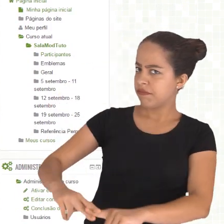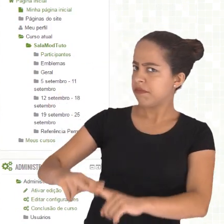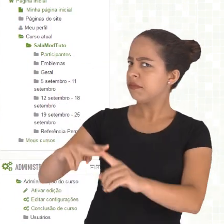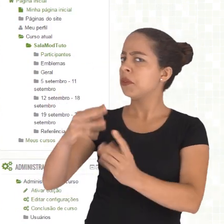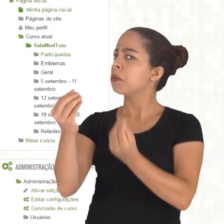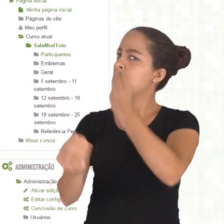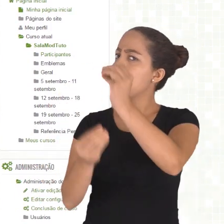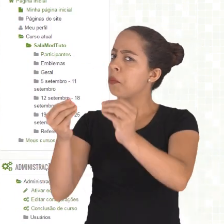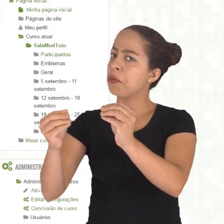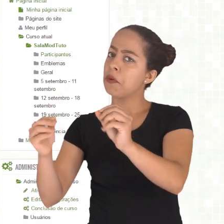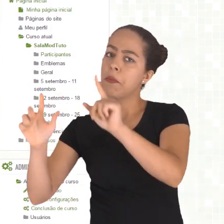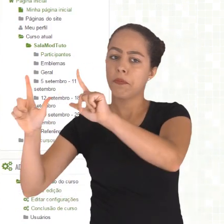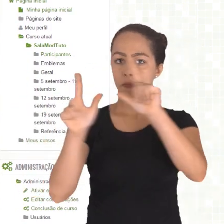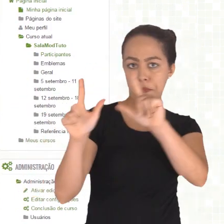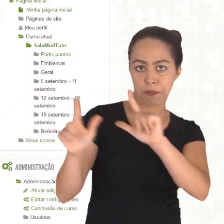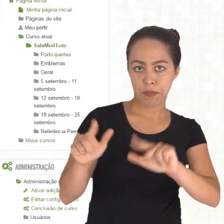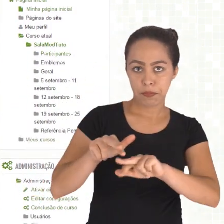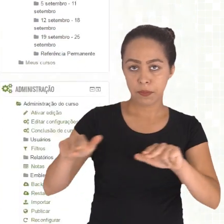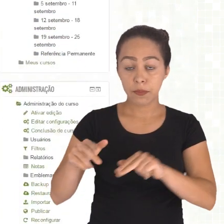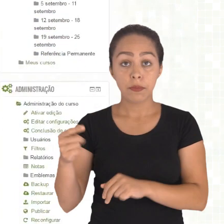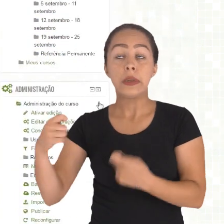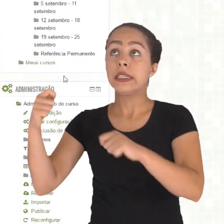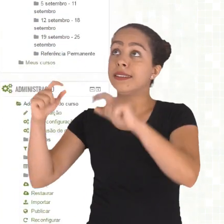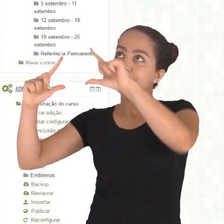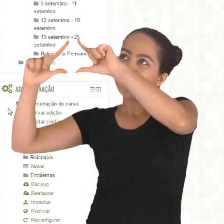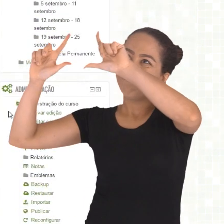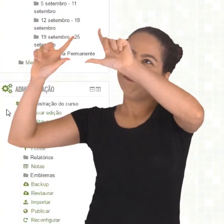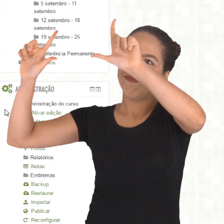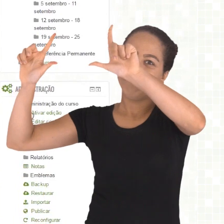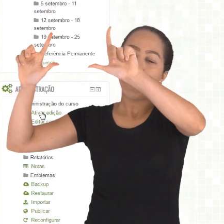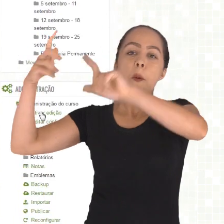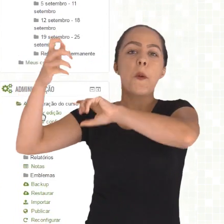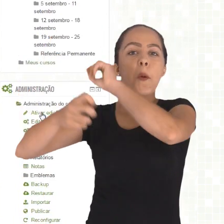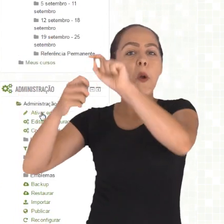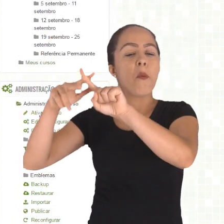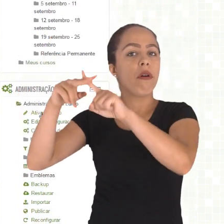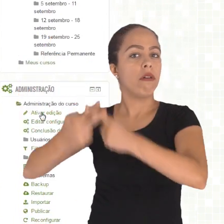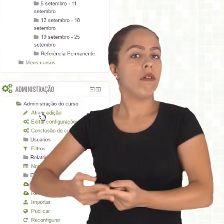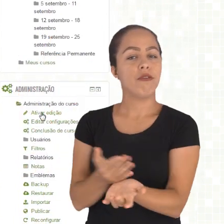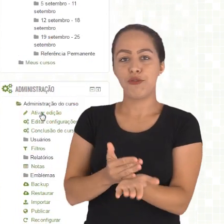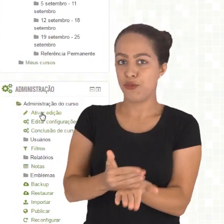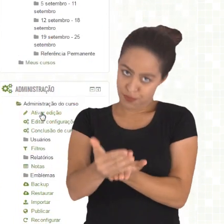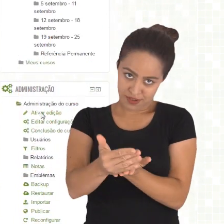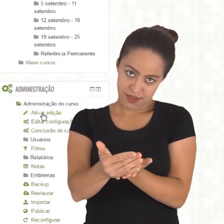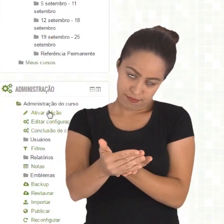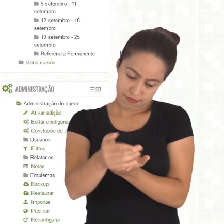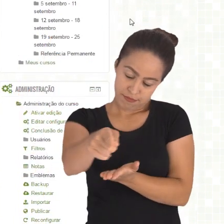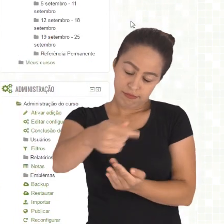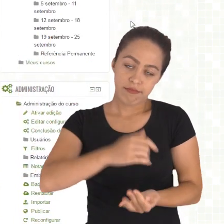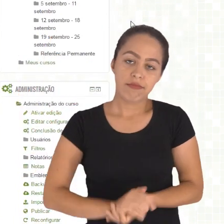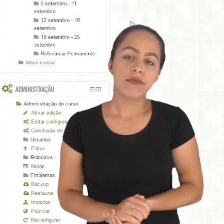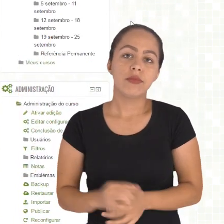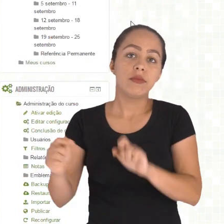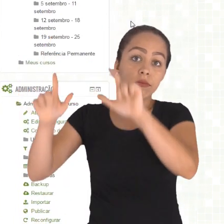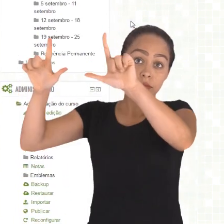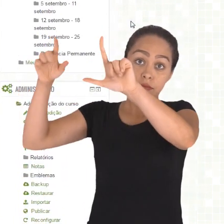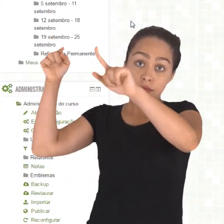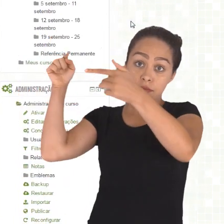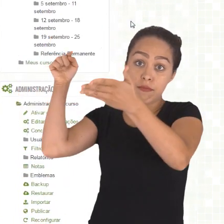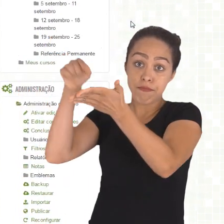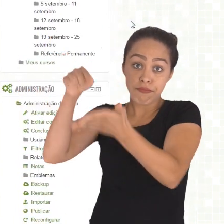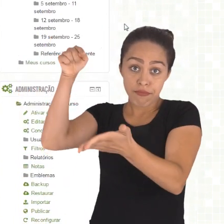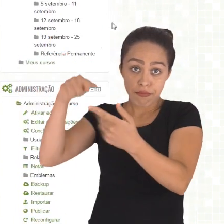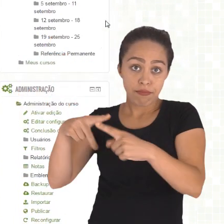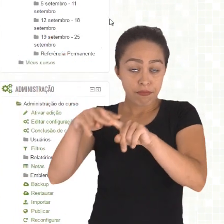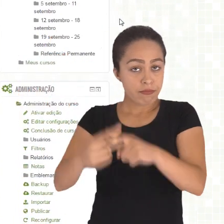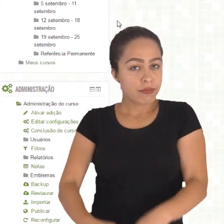tem o botão de ativar edição aqui no topo ou dentro do bloco de administração o ícone ativar edição. Você clicando nele